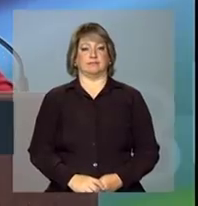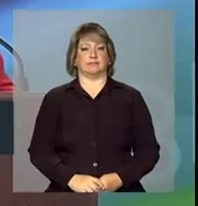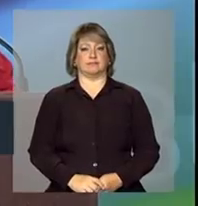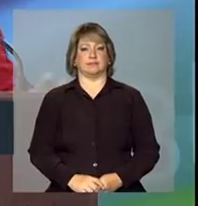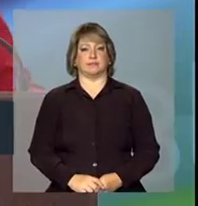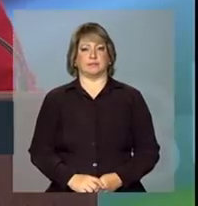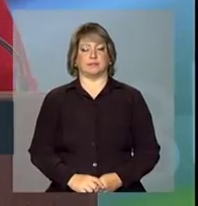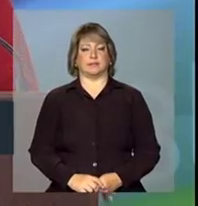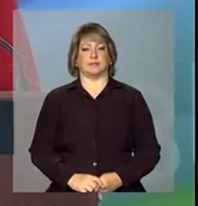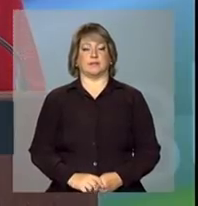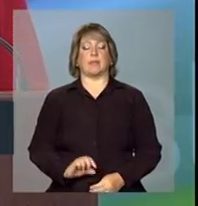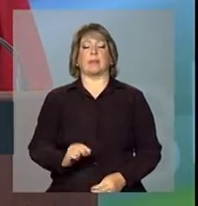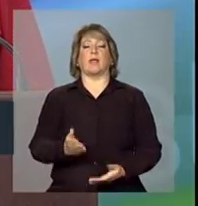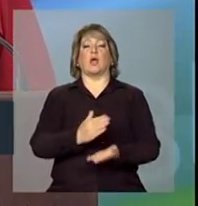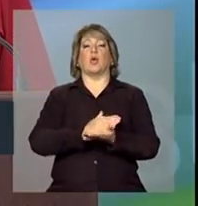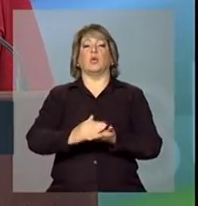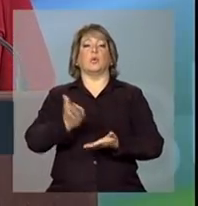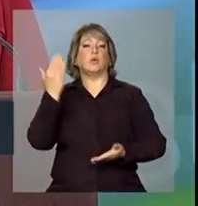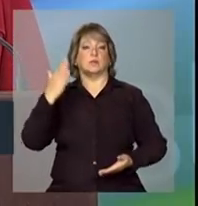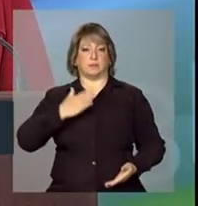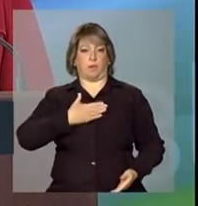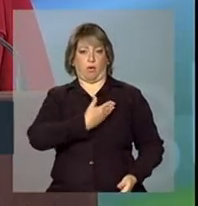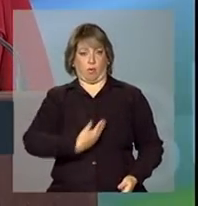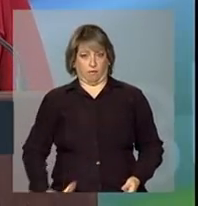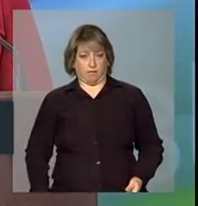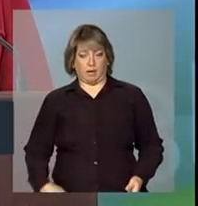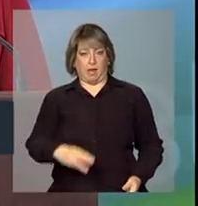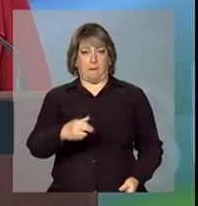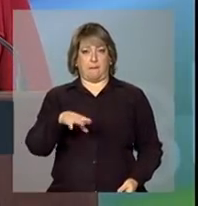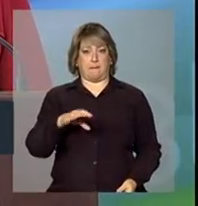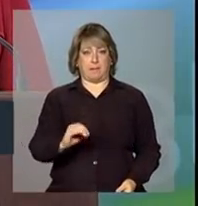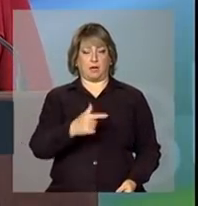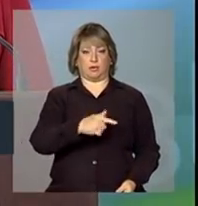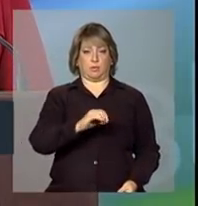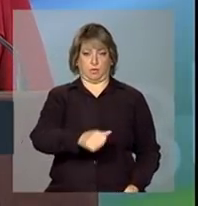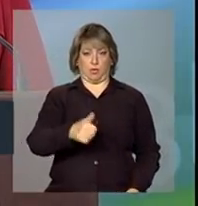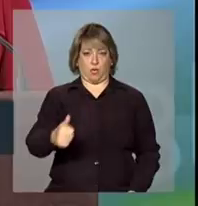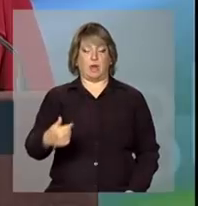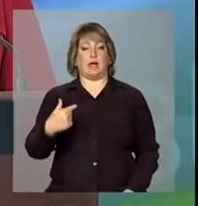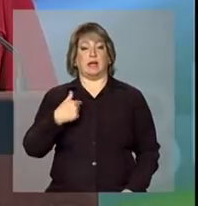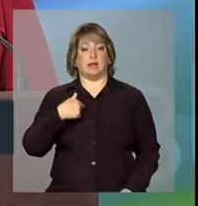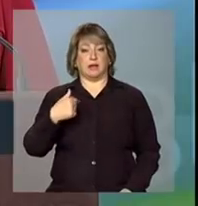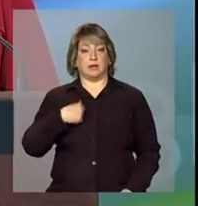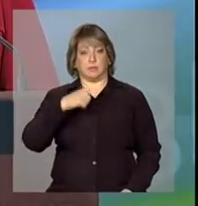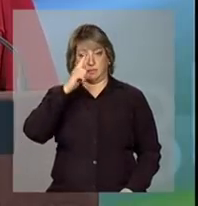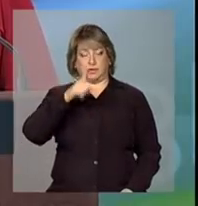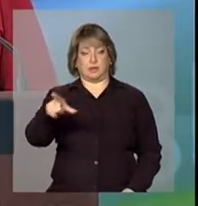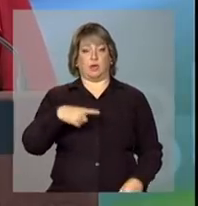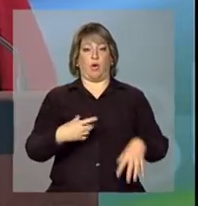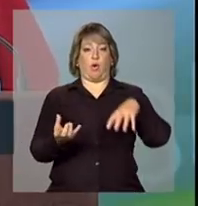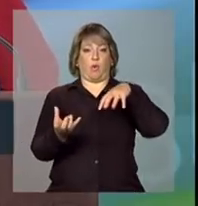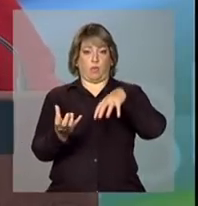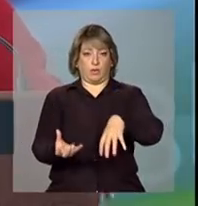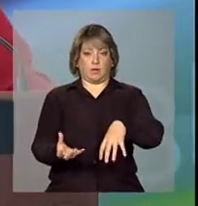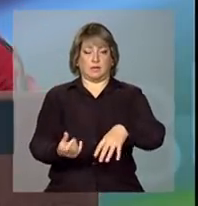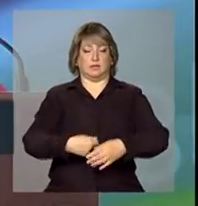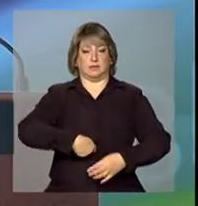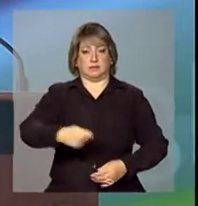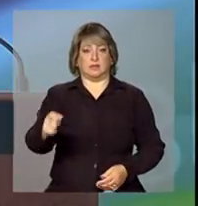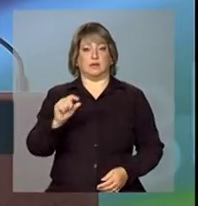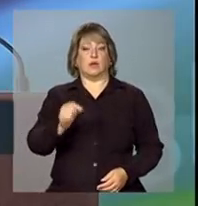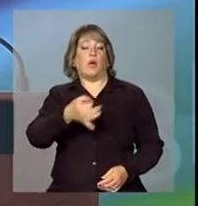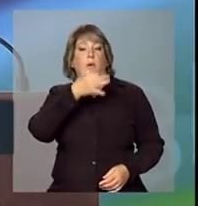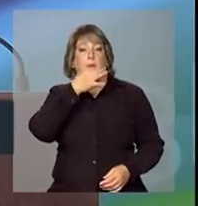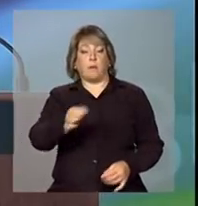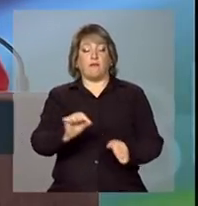no início do meu governo, em março de 2011, eu encaminhei ao Congresso a proposta